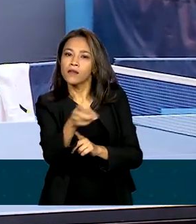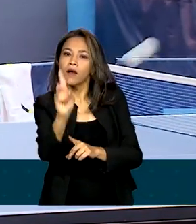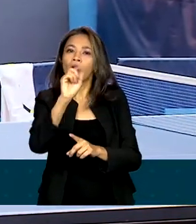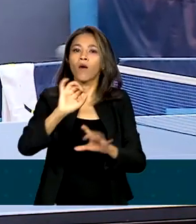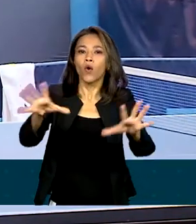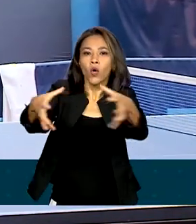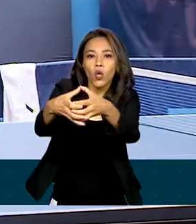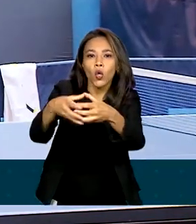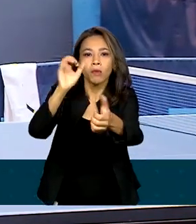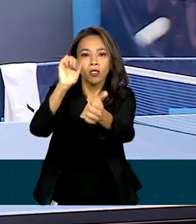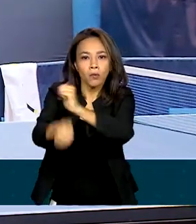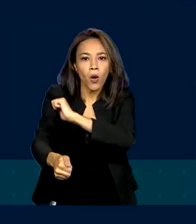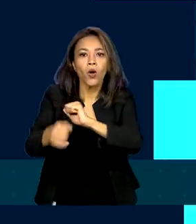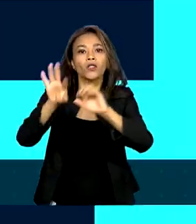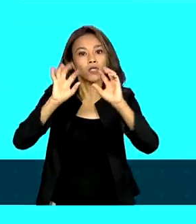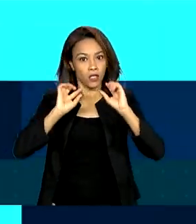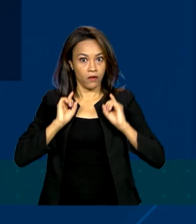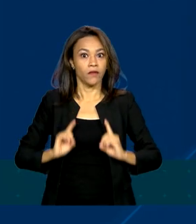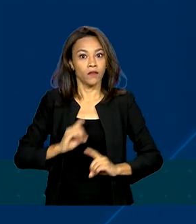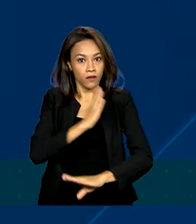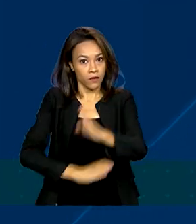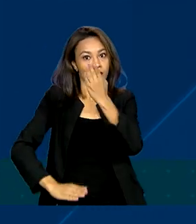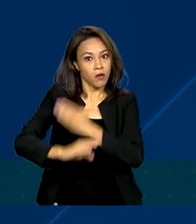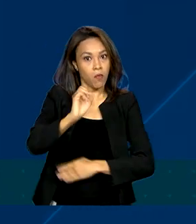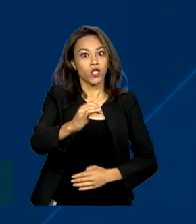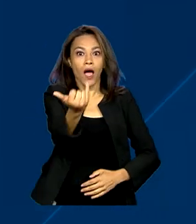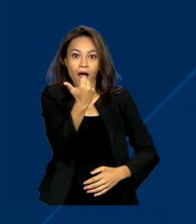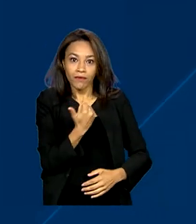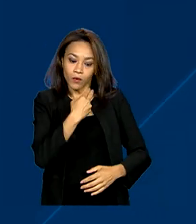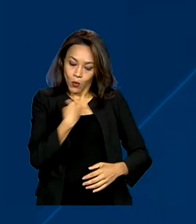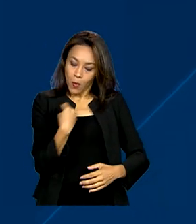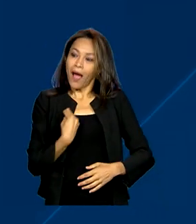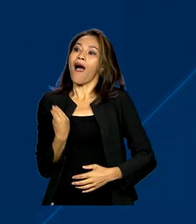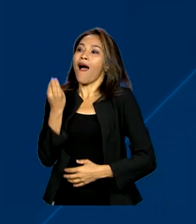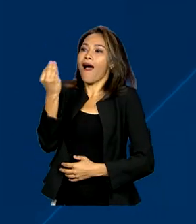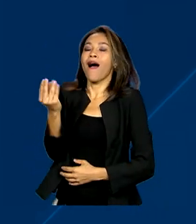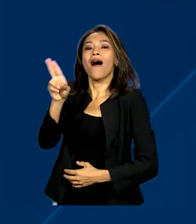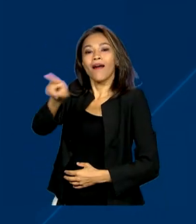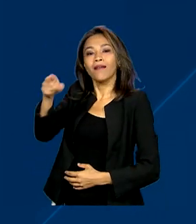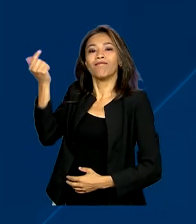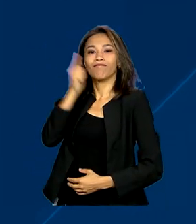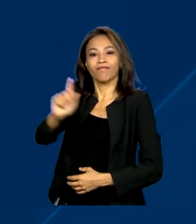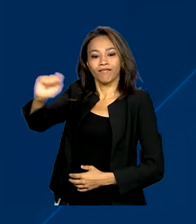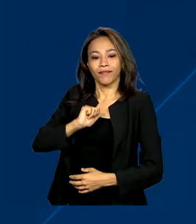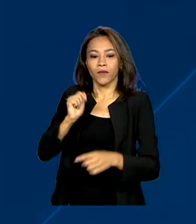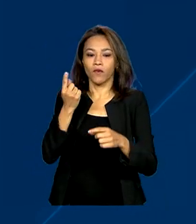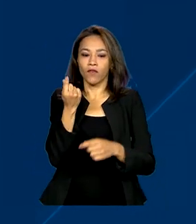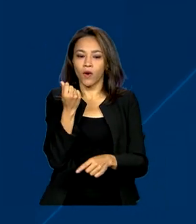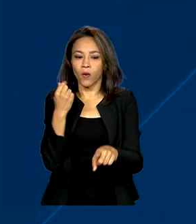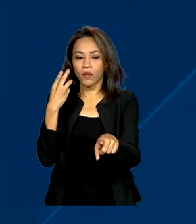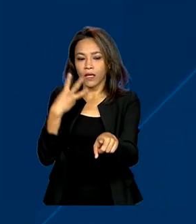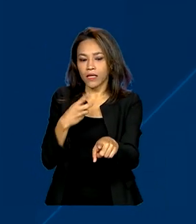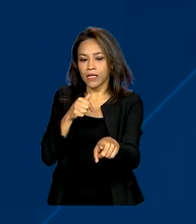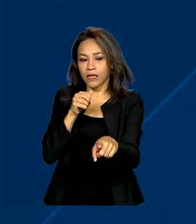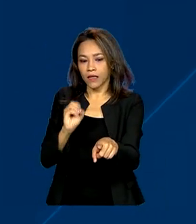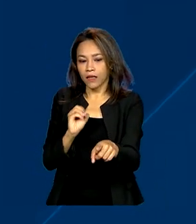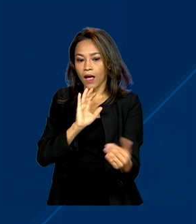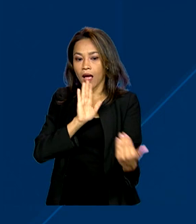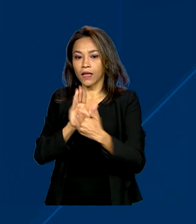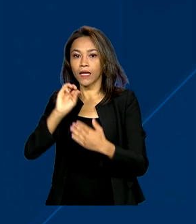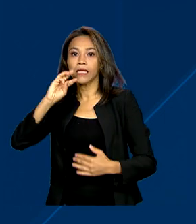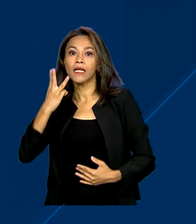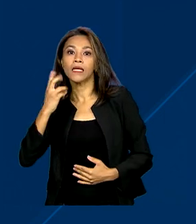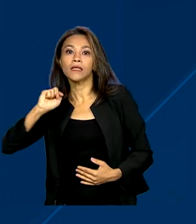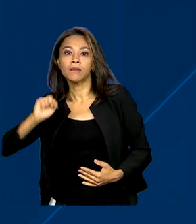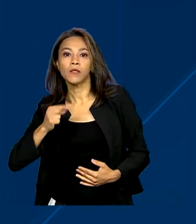olímpico e paralímpico. Os benefícios do Bolsa Atleta vão de 370 a 3.100 reais. O